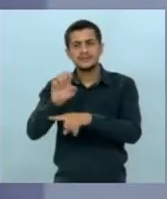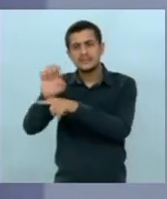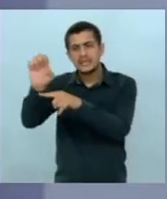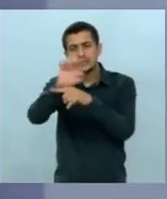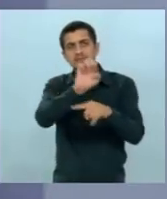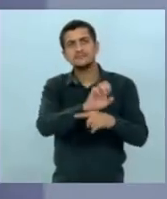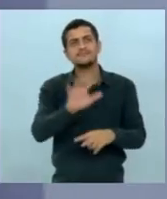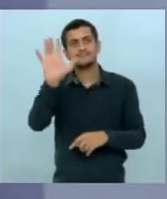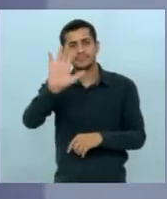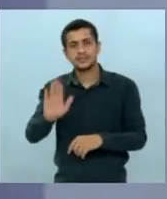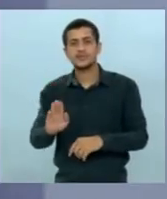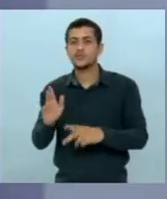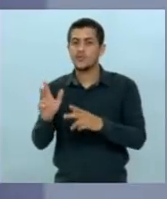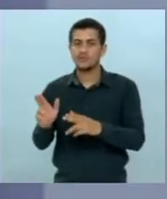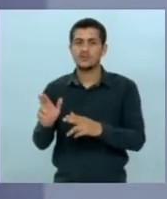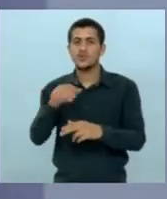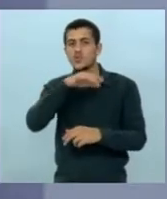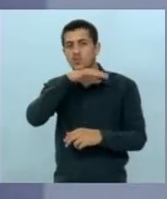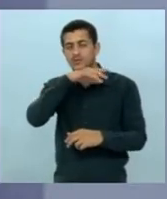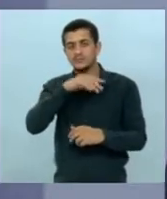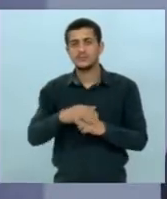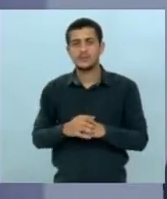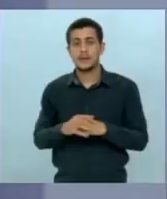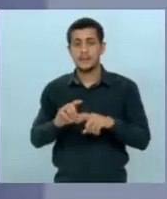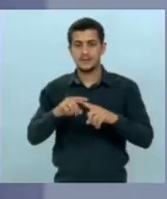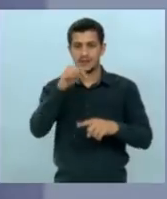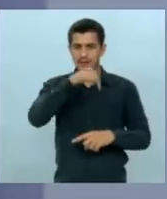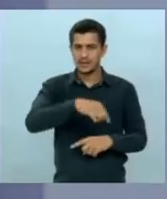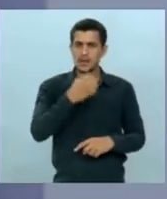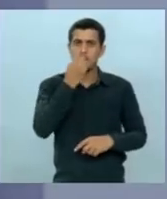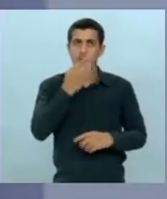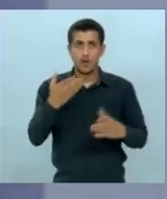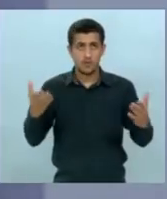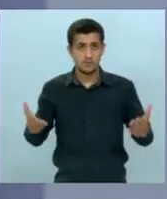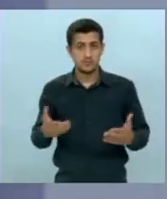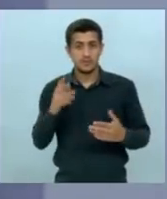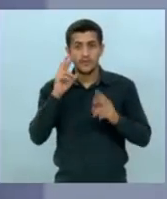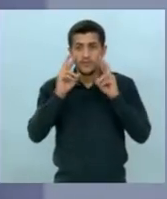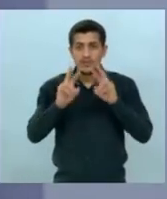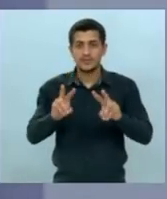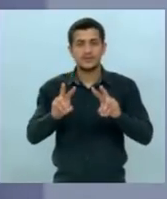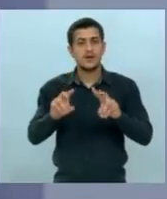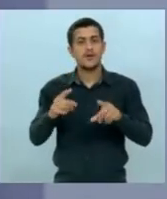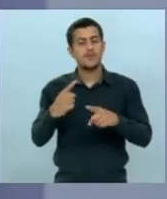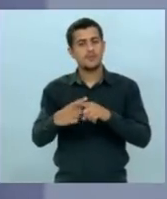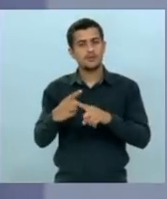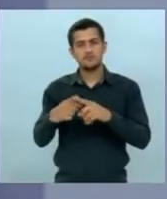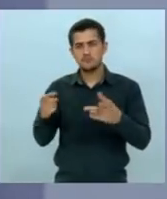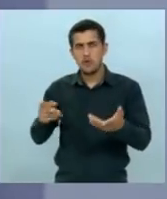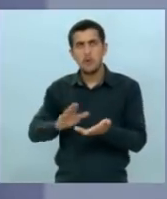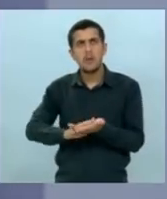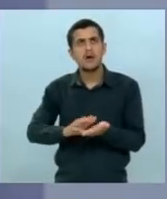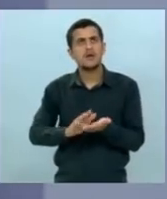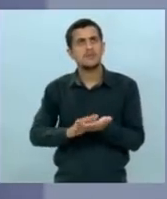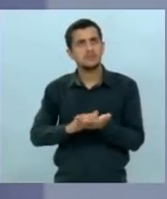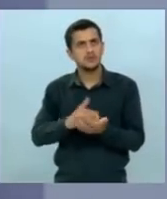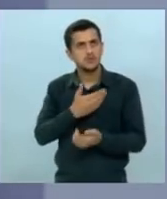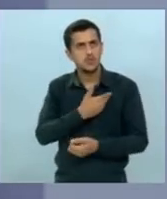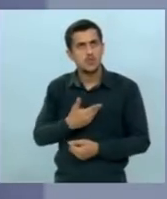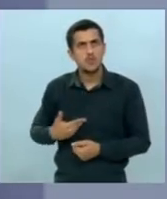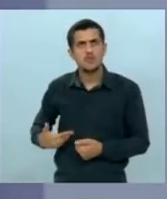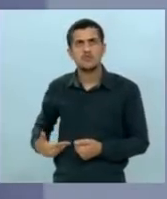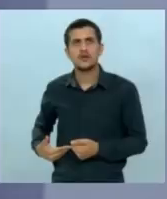sei que você não gosta de ver as boas coisas que acontecem porque você teria que elogiar o nosso governo que